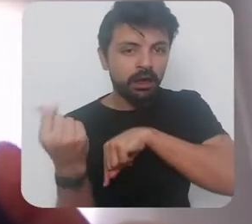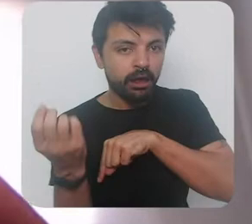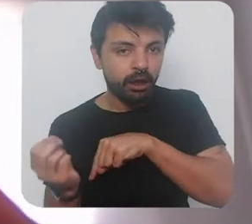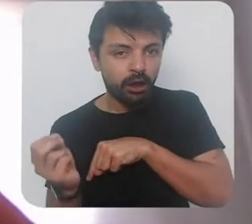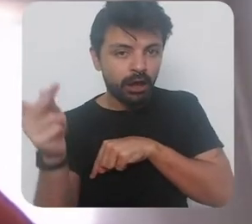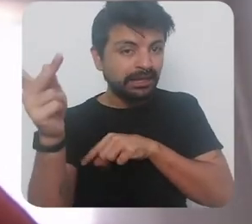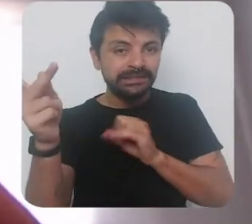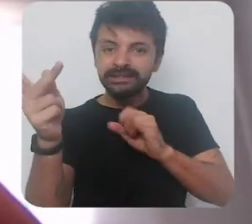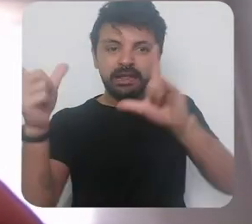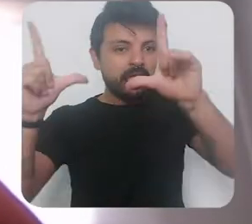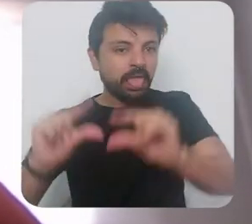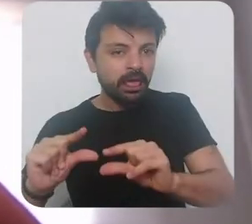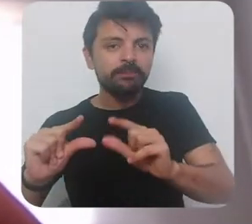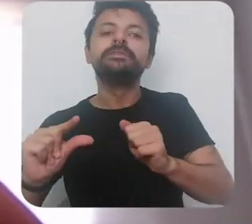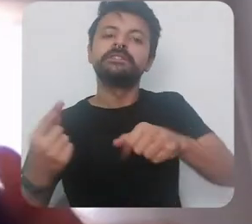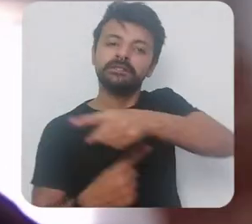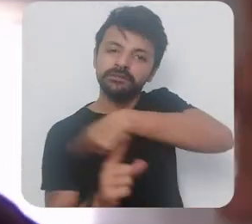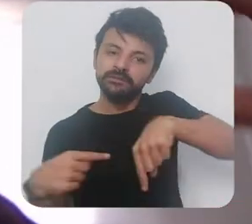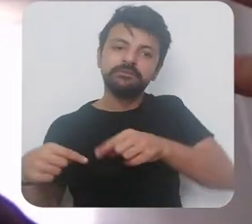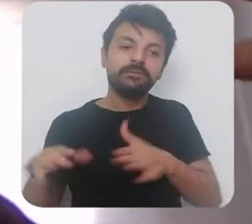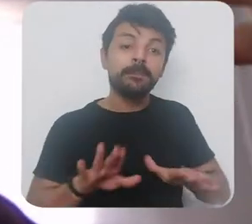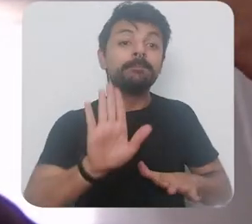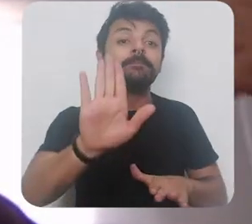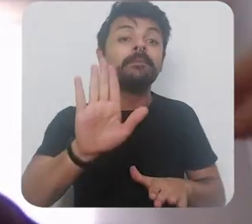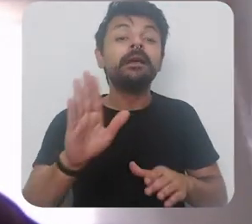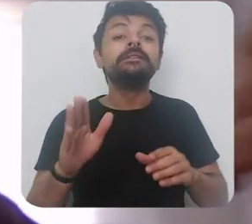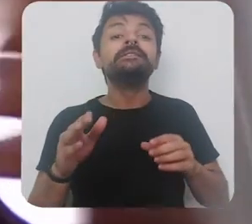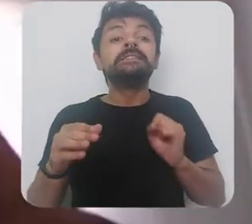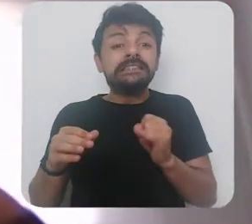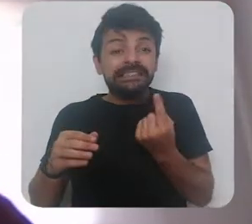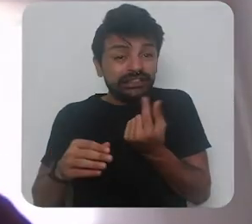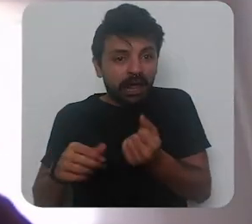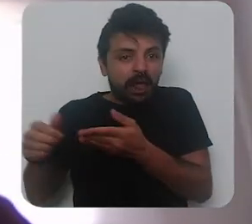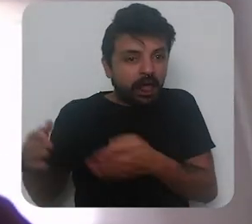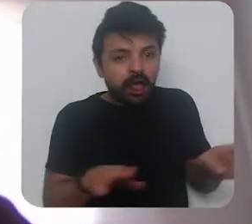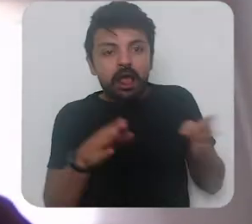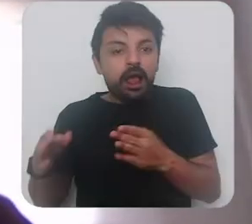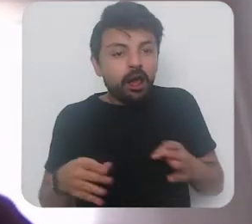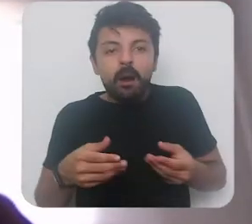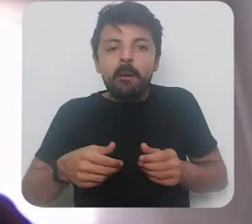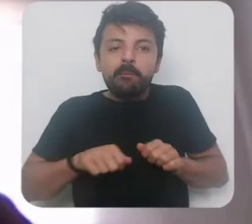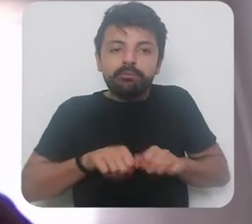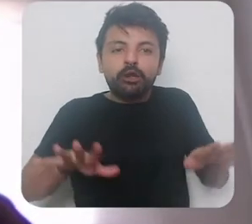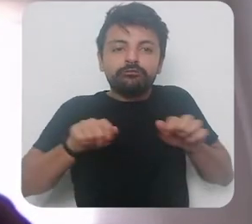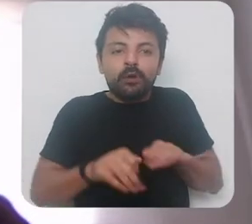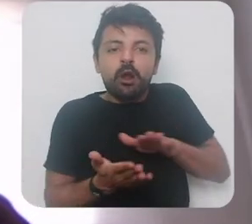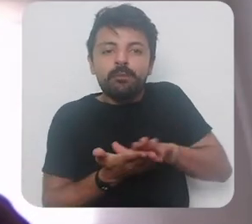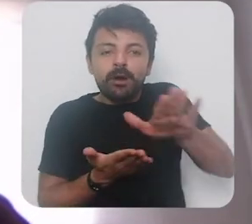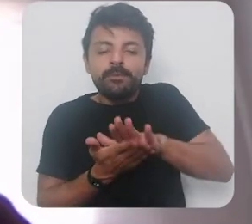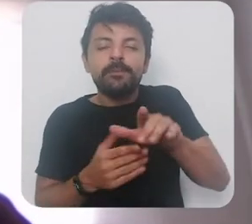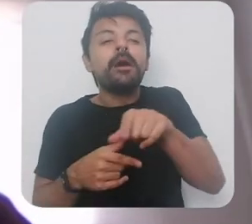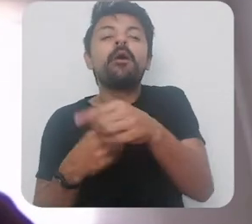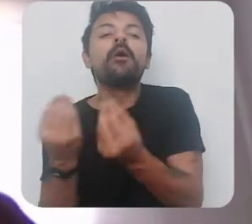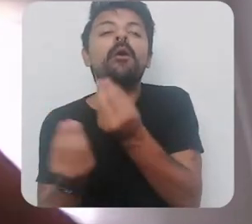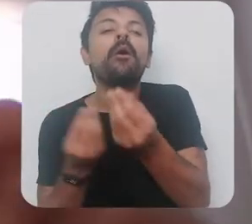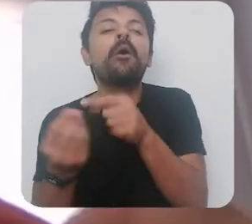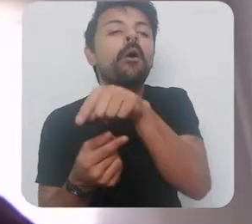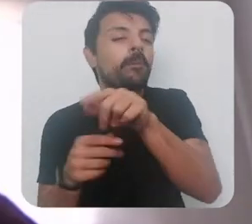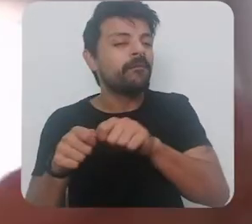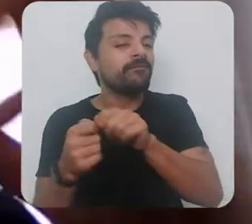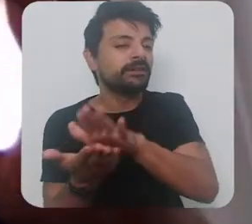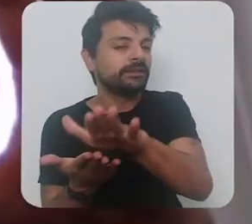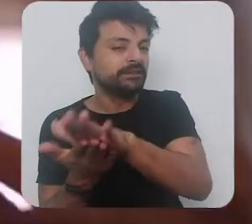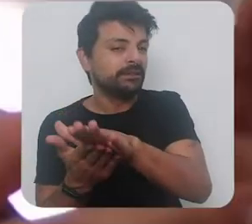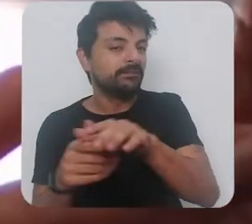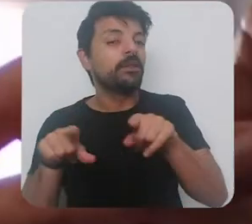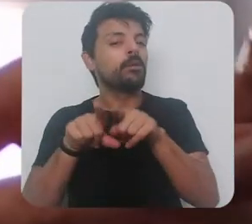gasto lá atrás como bem apontado também no período de 29 o professor Denison